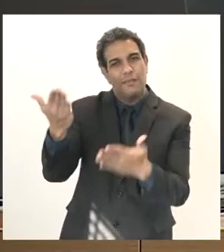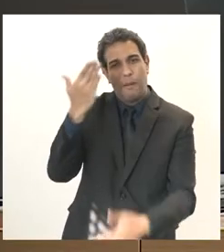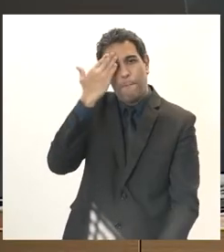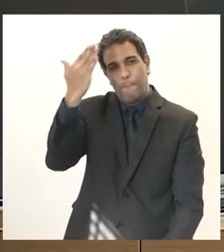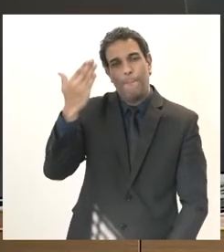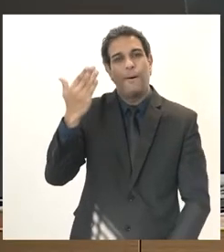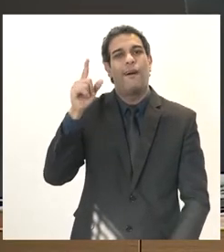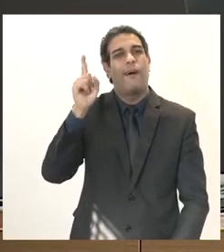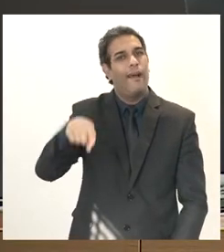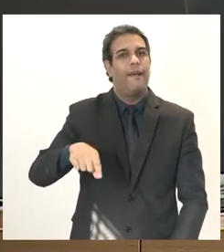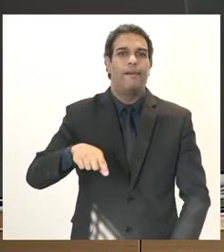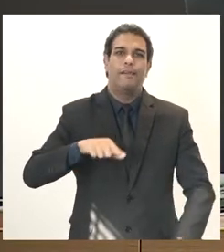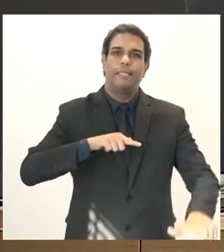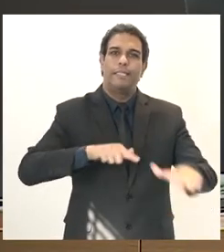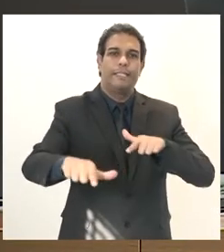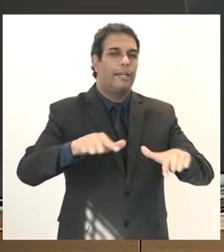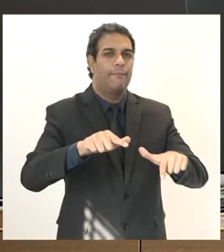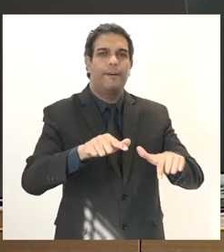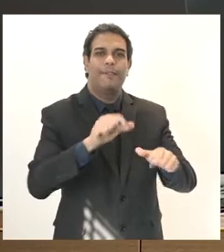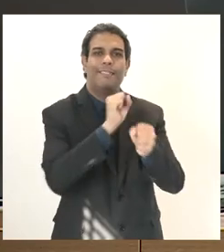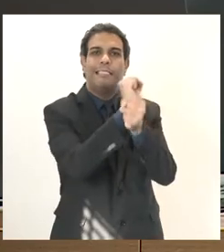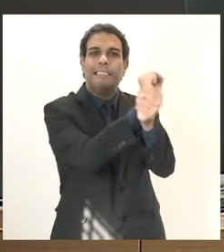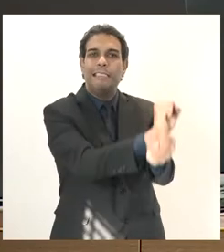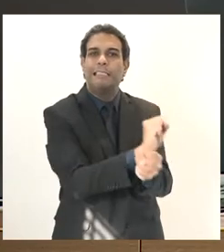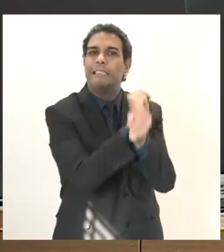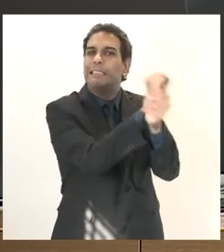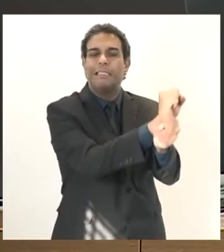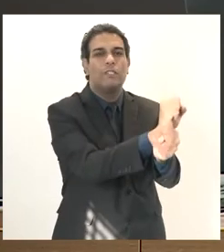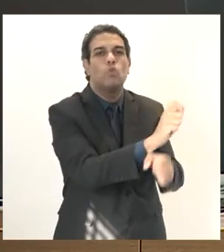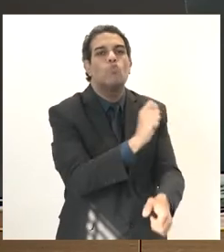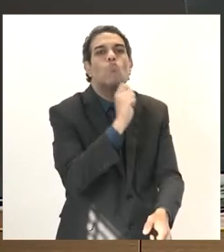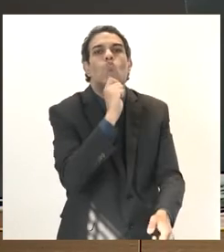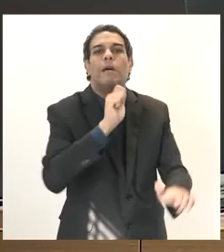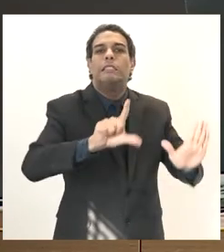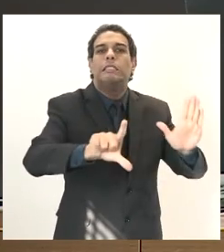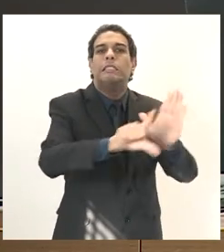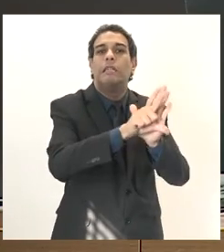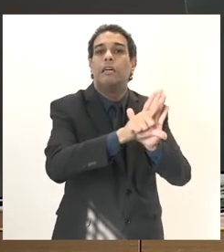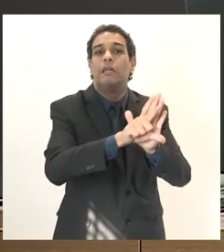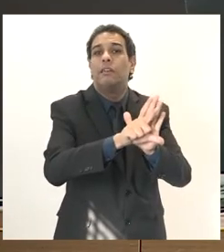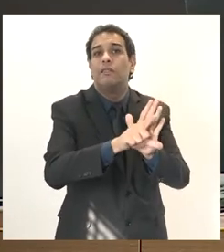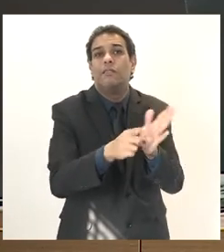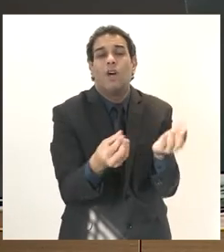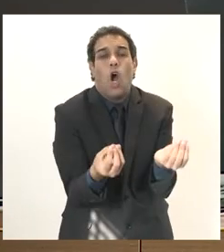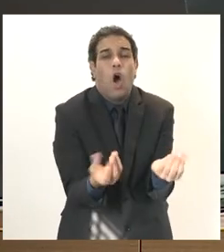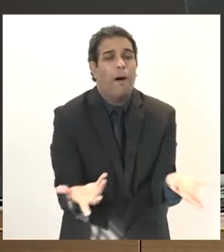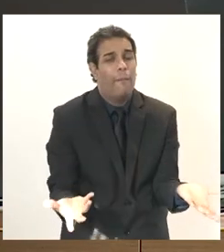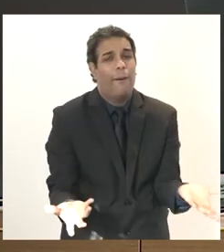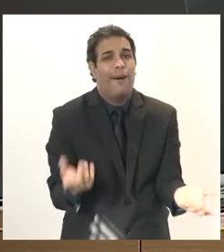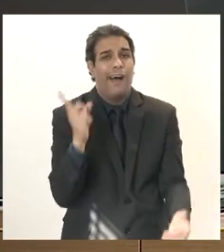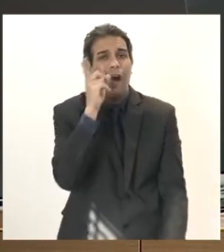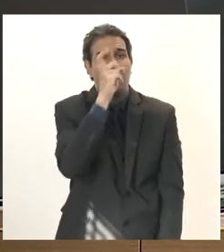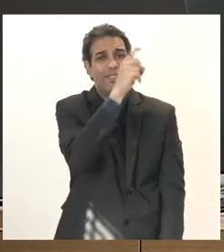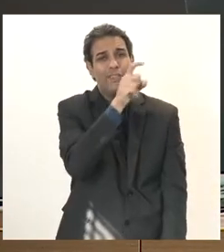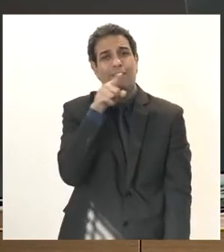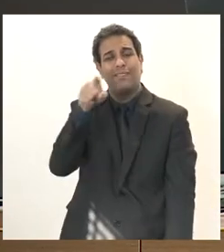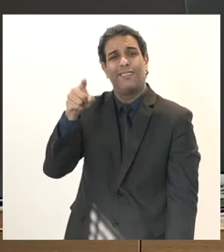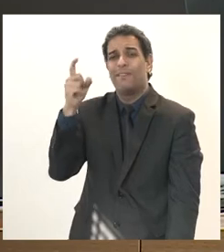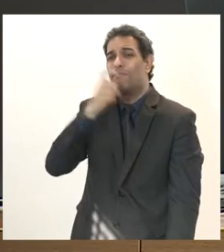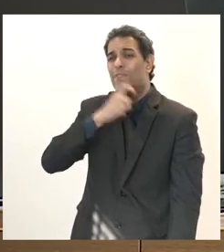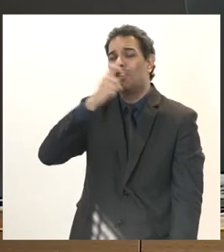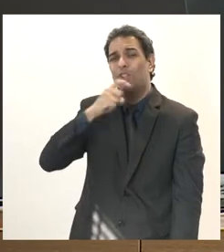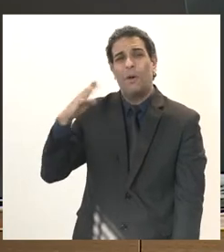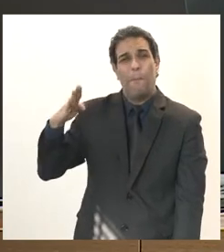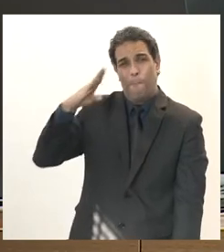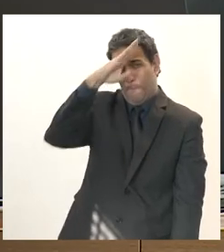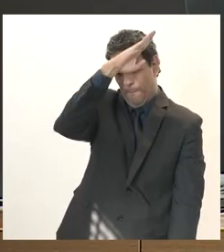trabalho escravo trabalho sem direitos o que ele está propondo quanto menos direito mais emprego essa é a fórmula mentirosa do governo Bolsonaro